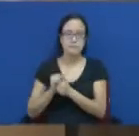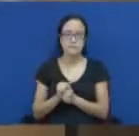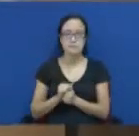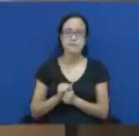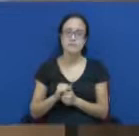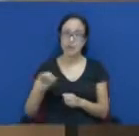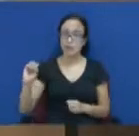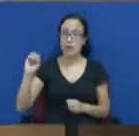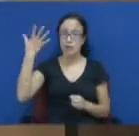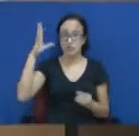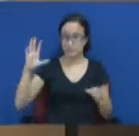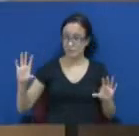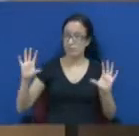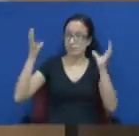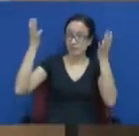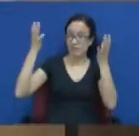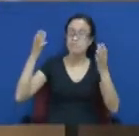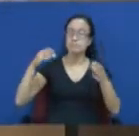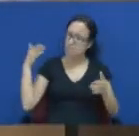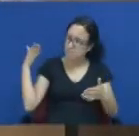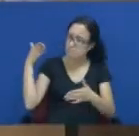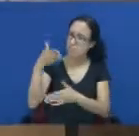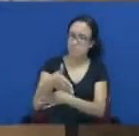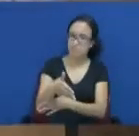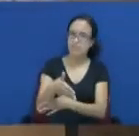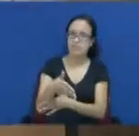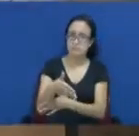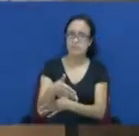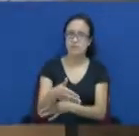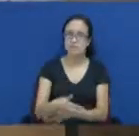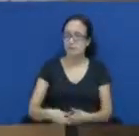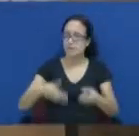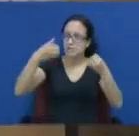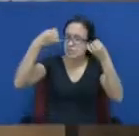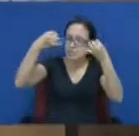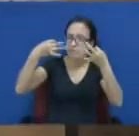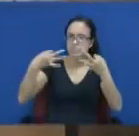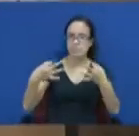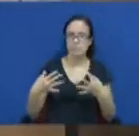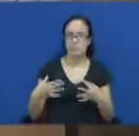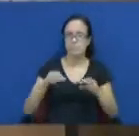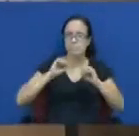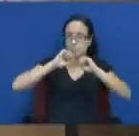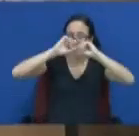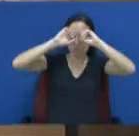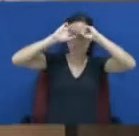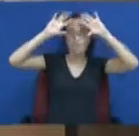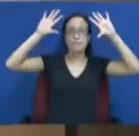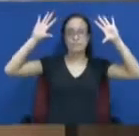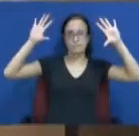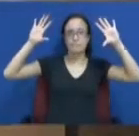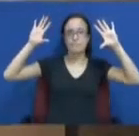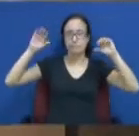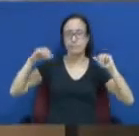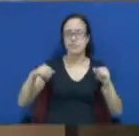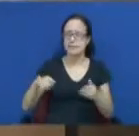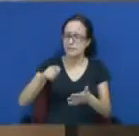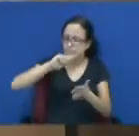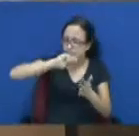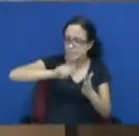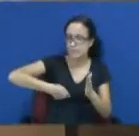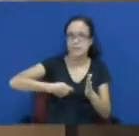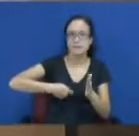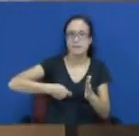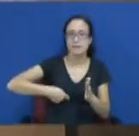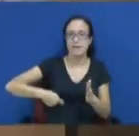dia 21 de setembro de 2012, e disse claramente que assinava o programa Cidades Sustentáveis porque